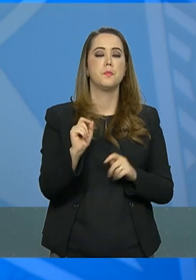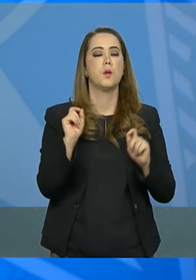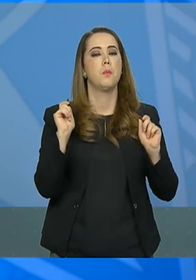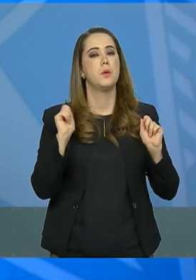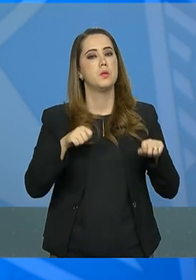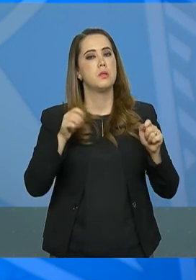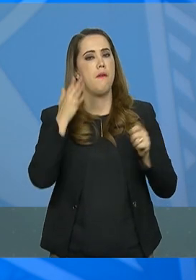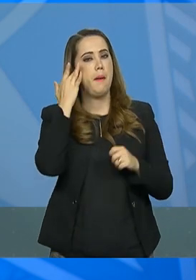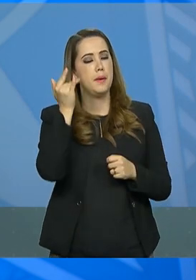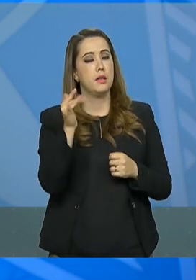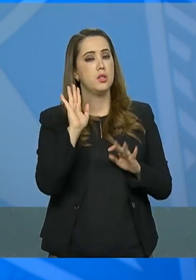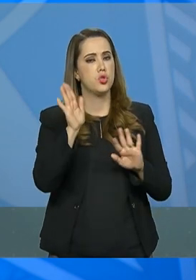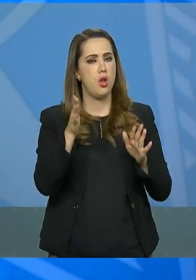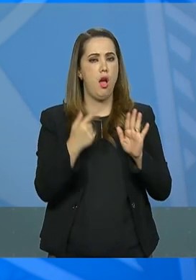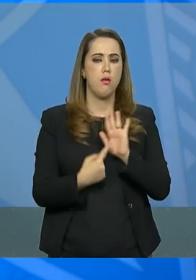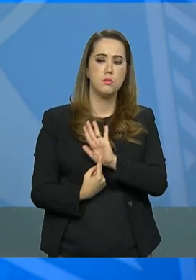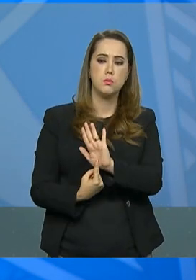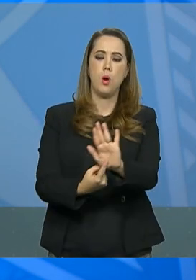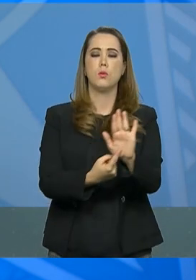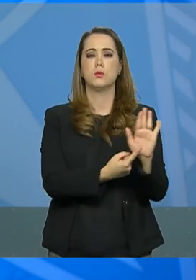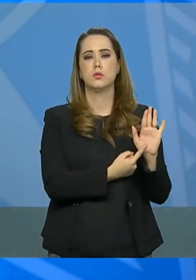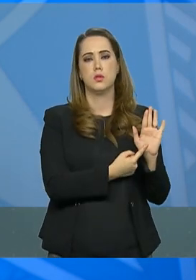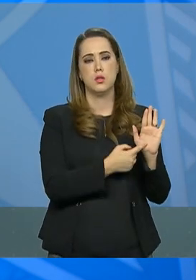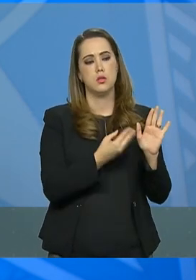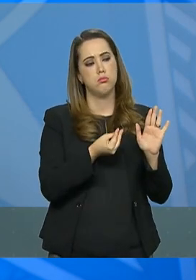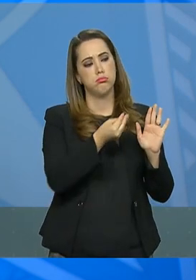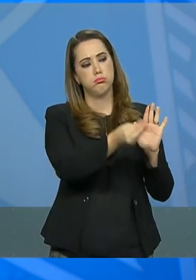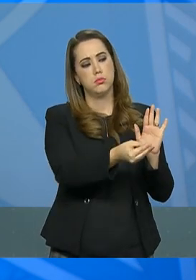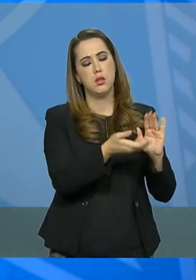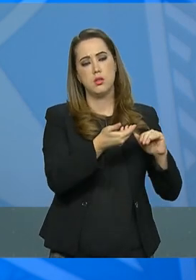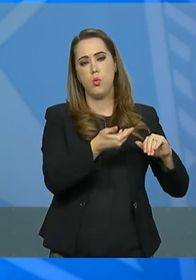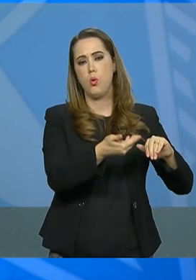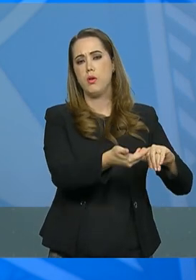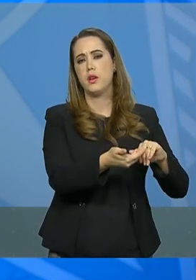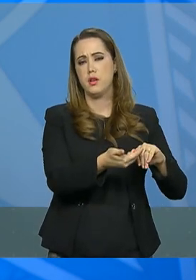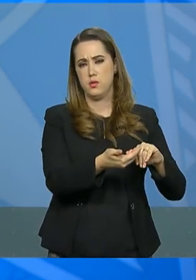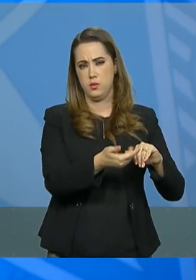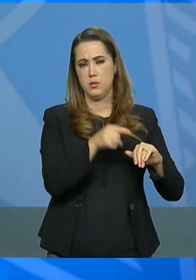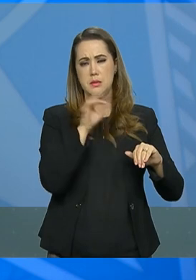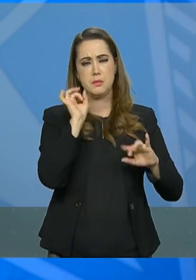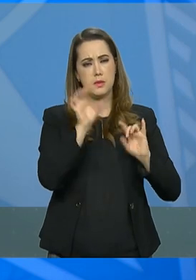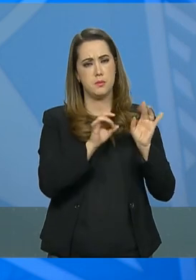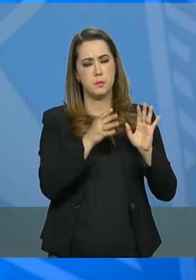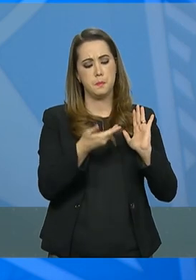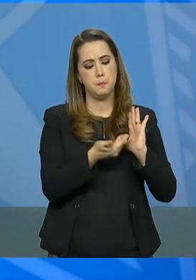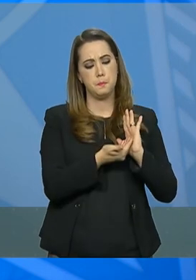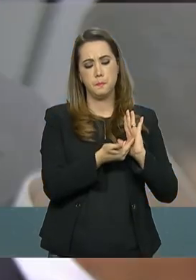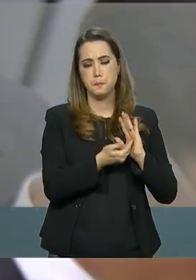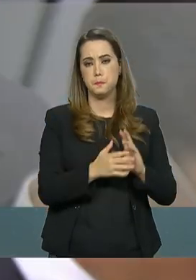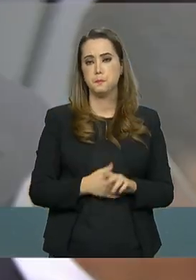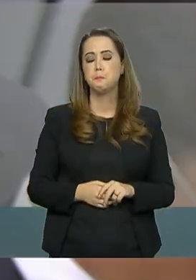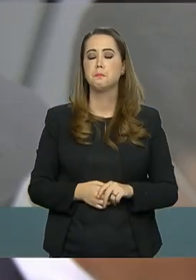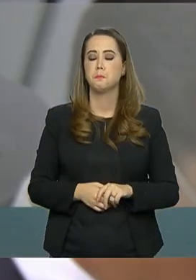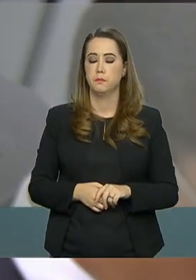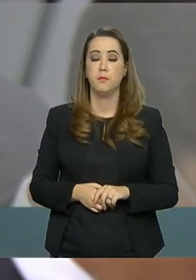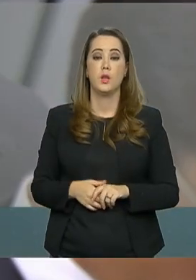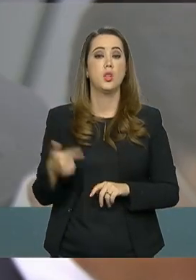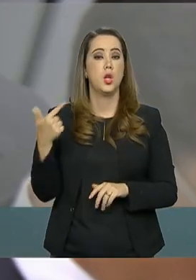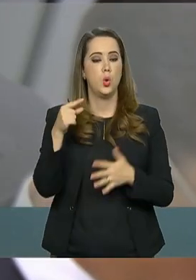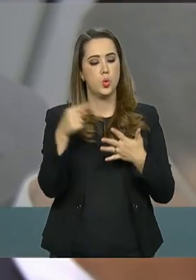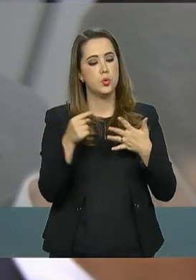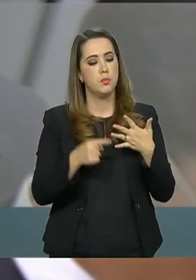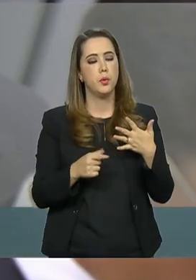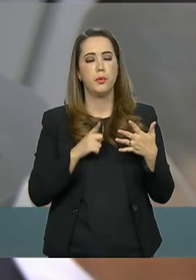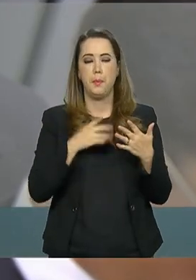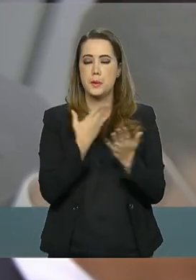possível, amanhã mesmo, faça o endereçamento dessa proposta ao Congresso Nacional, especialmente à Câmara. Então, há outros pontos sendo